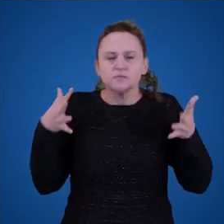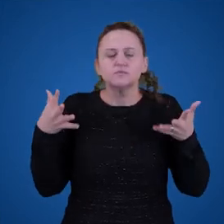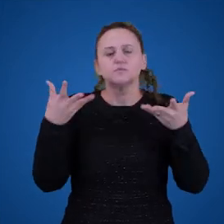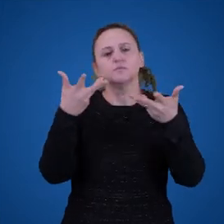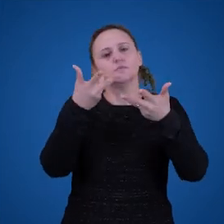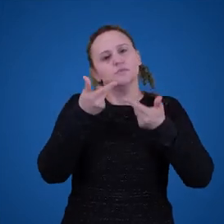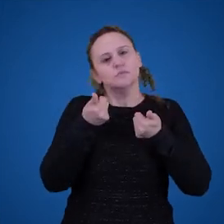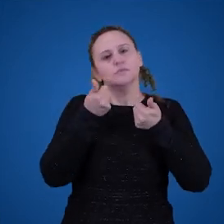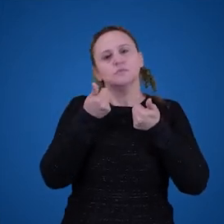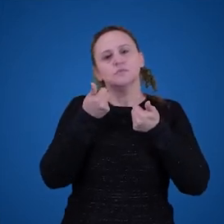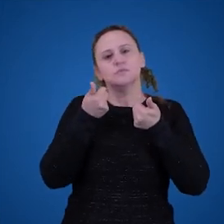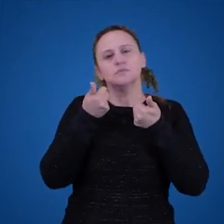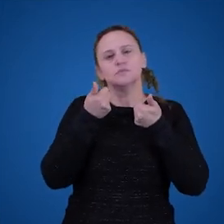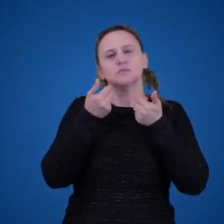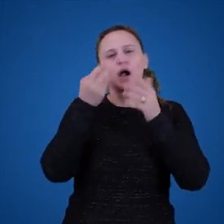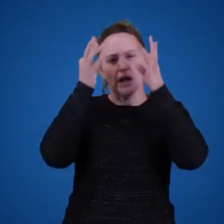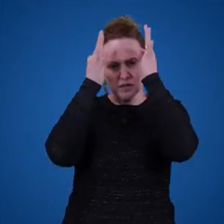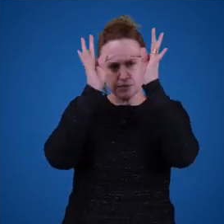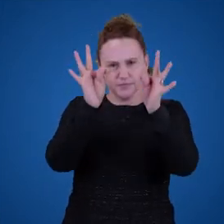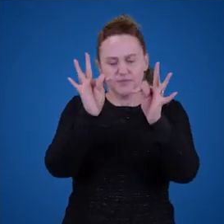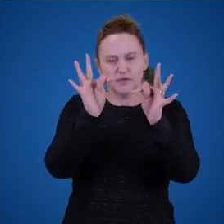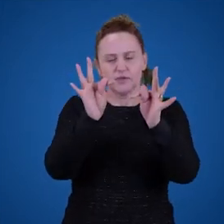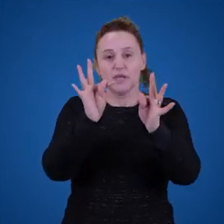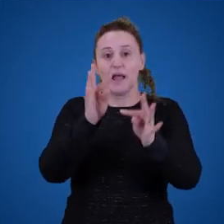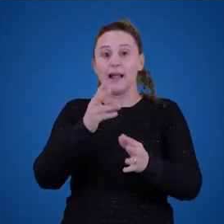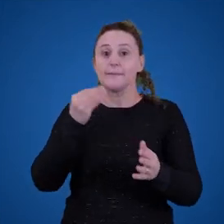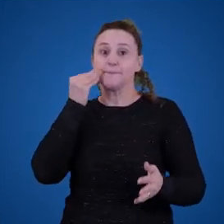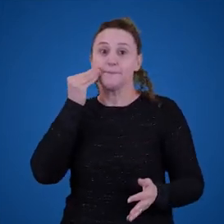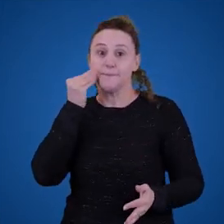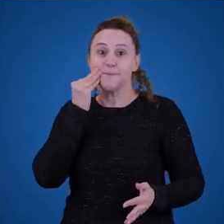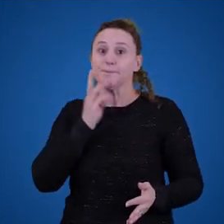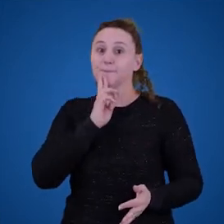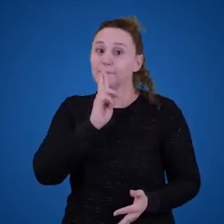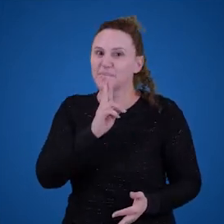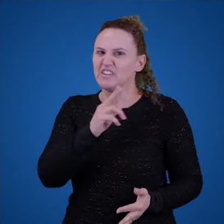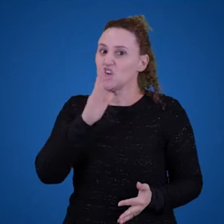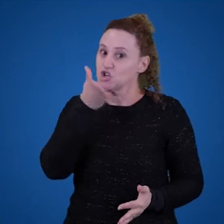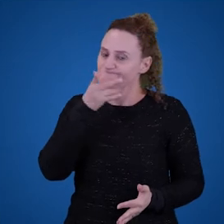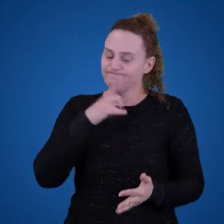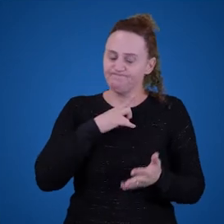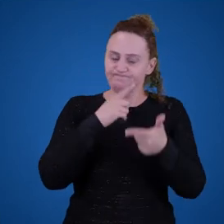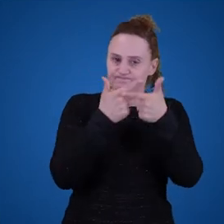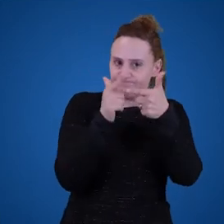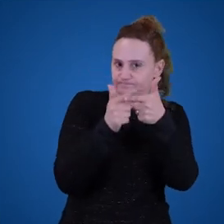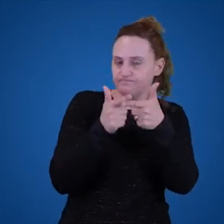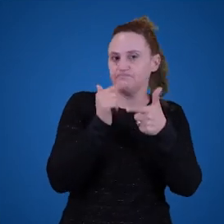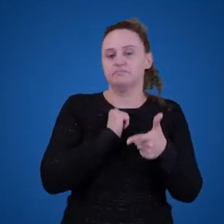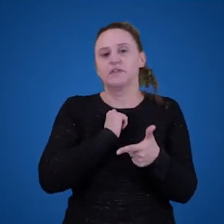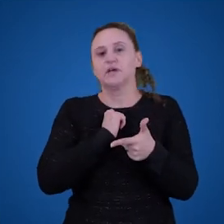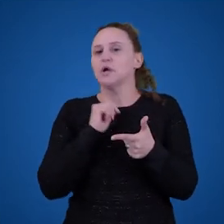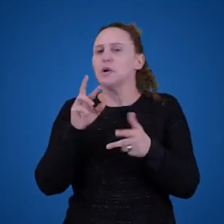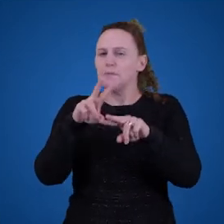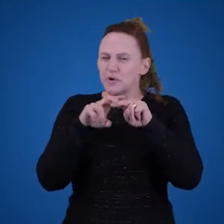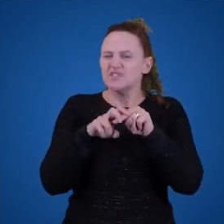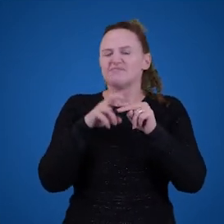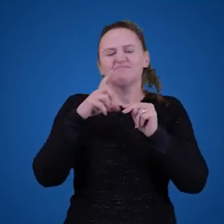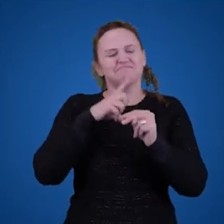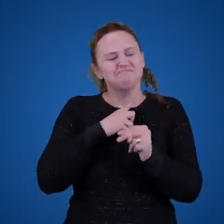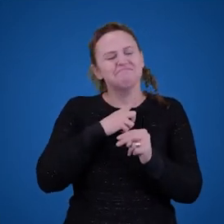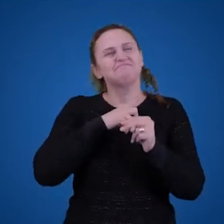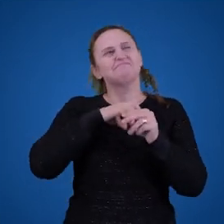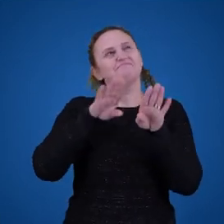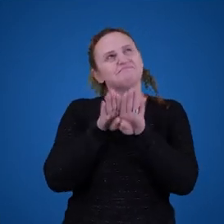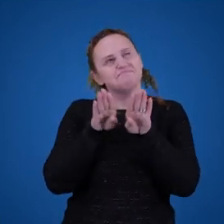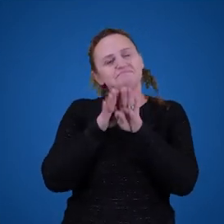teoria, ou seja, toda tentativa de resposta a um problema, tem problemas. É por isso que nós fazemos tantas teorias, né?